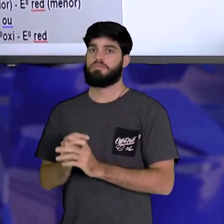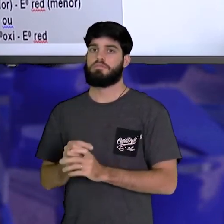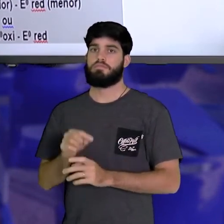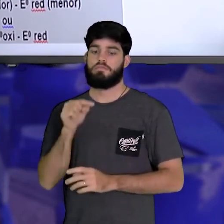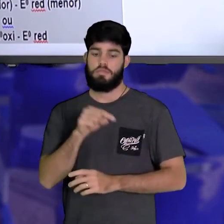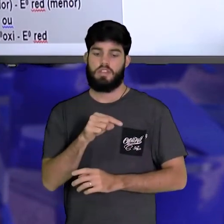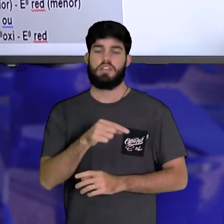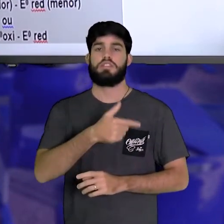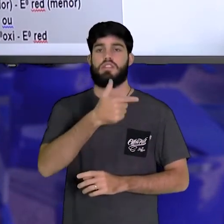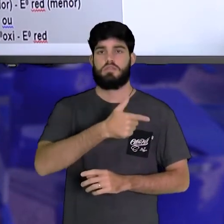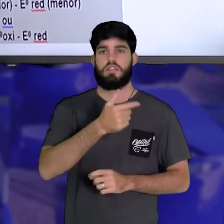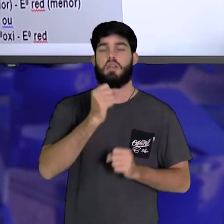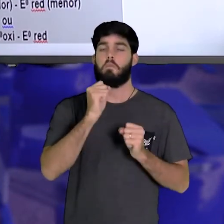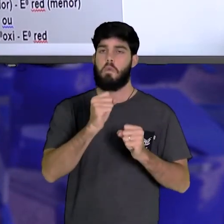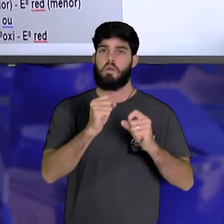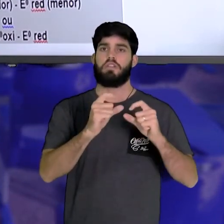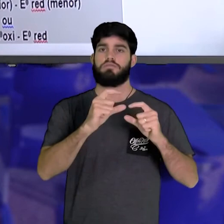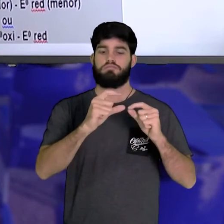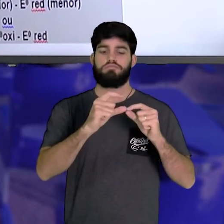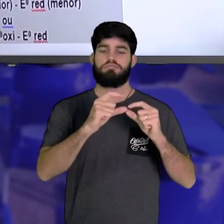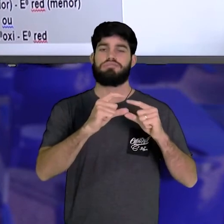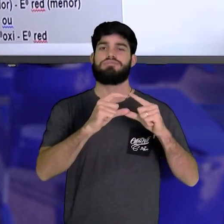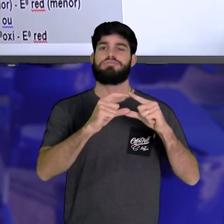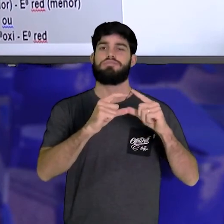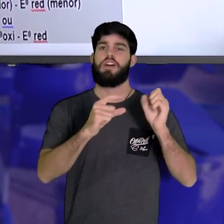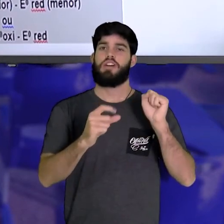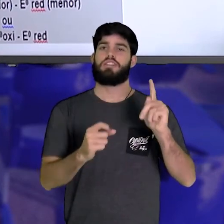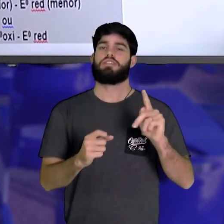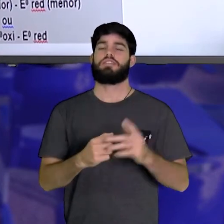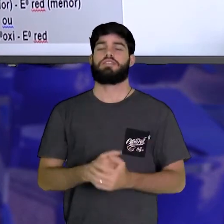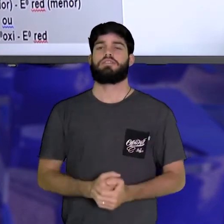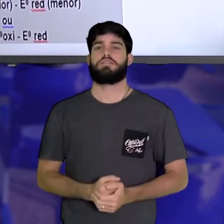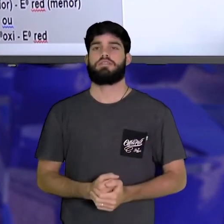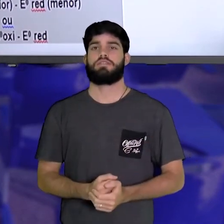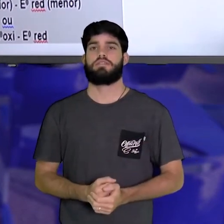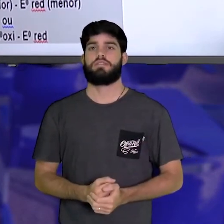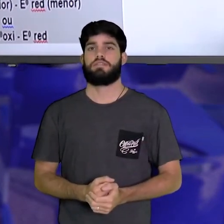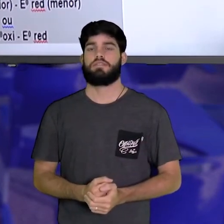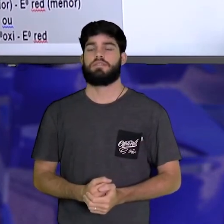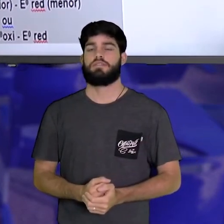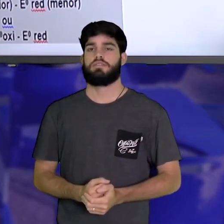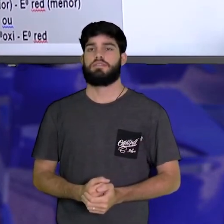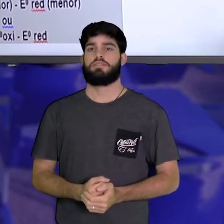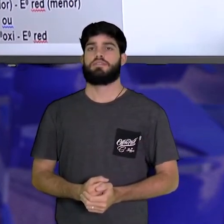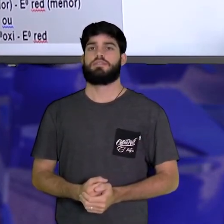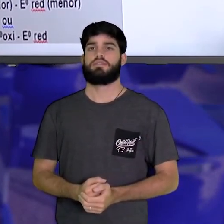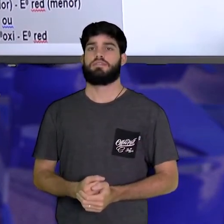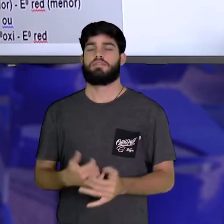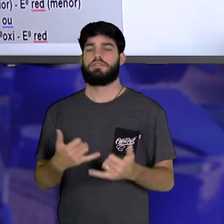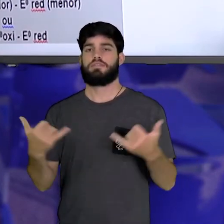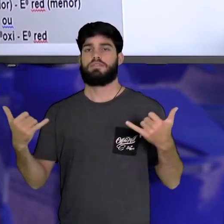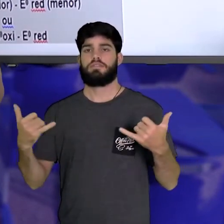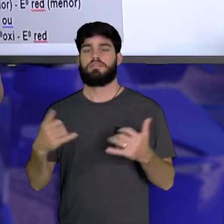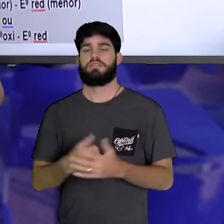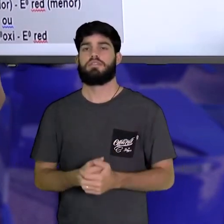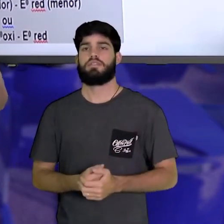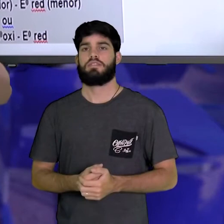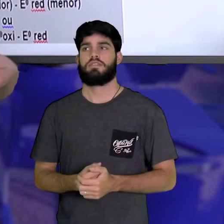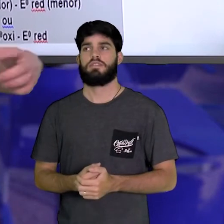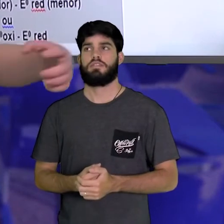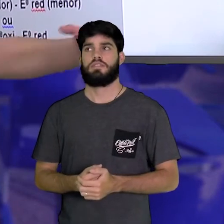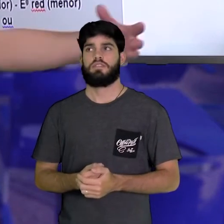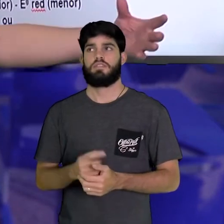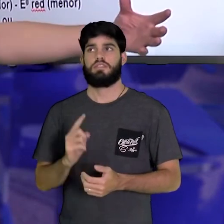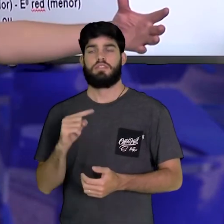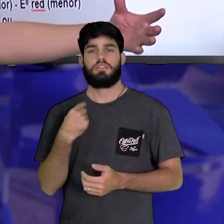recarregada. E quando uma pilha, outra pilha, outra pilha, a gente faz